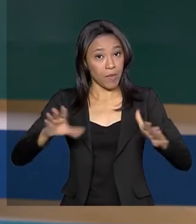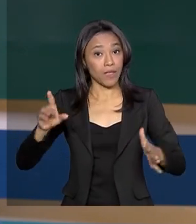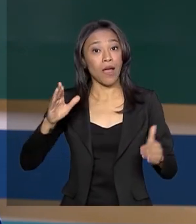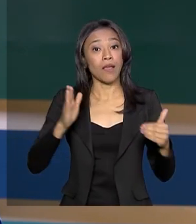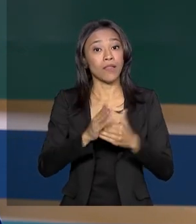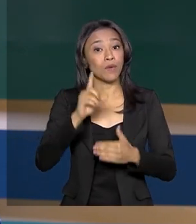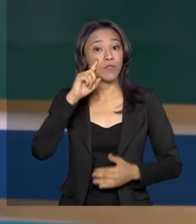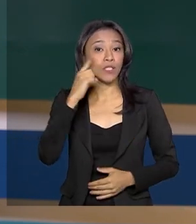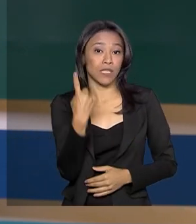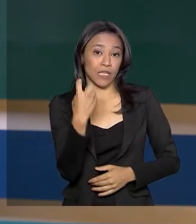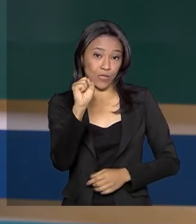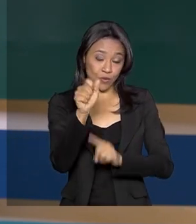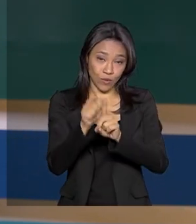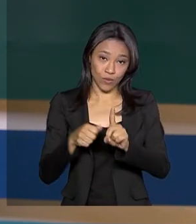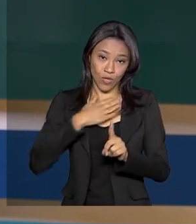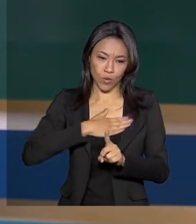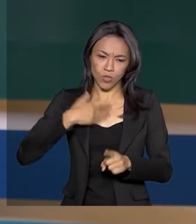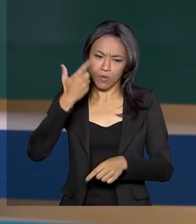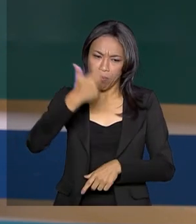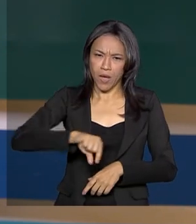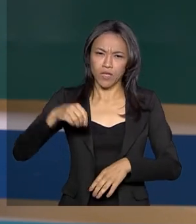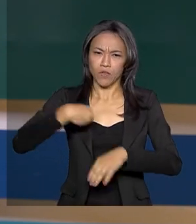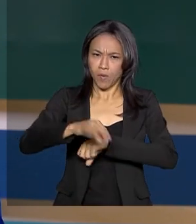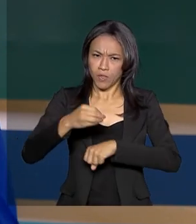18 de agosto. Mais informações no site do INEP.